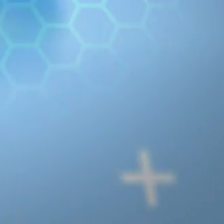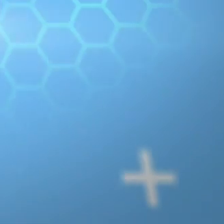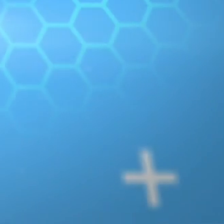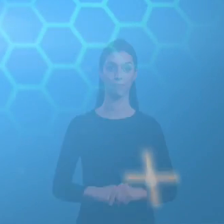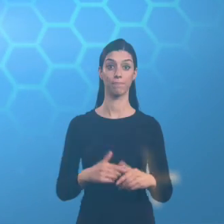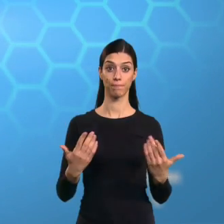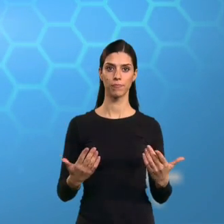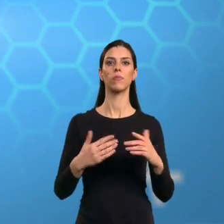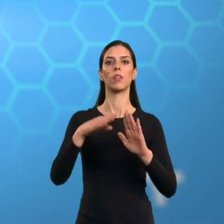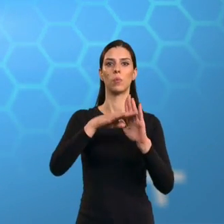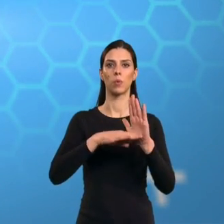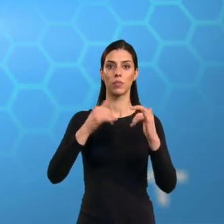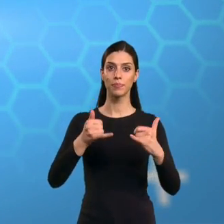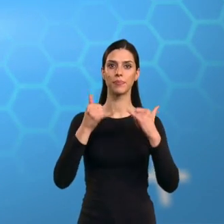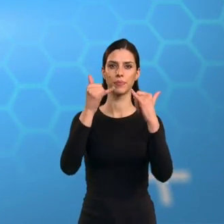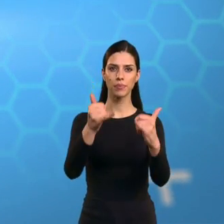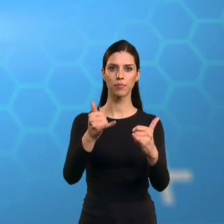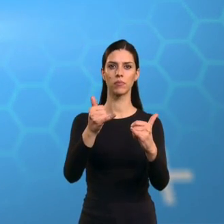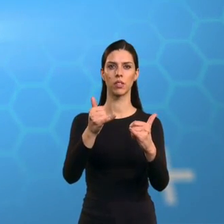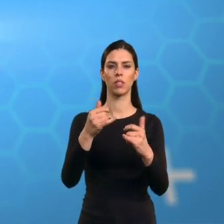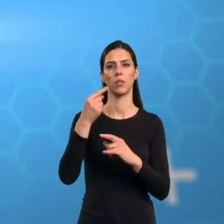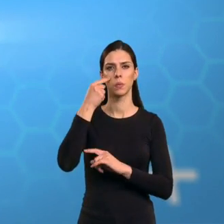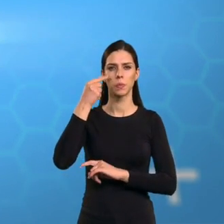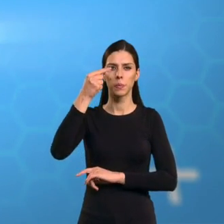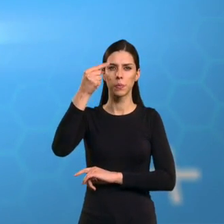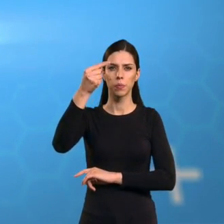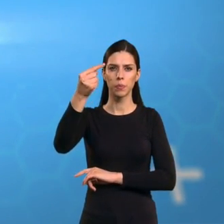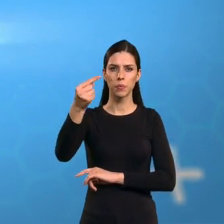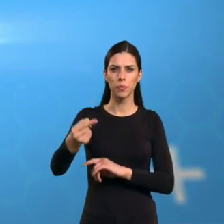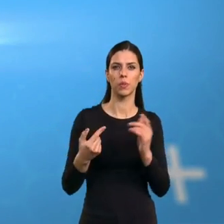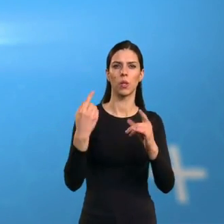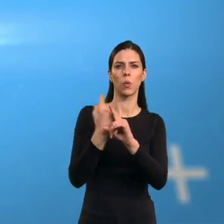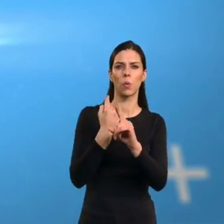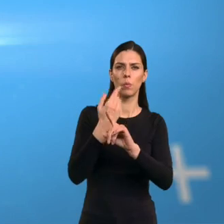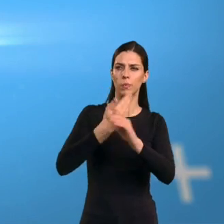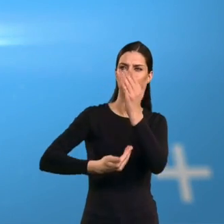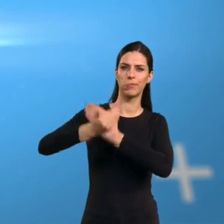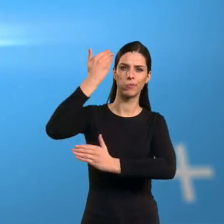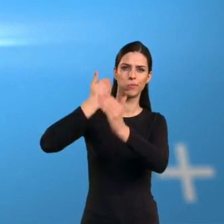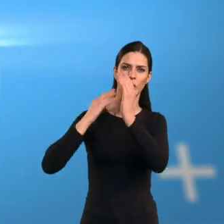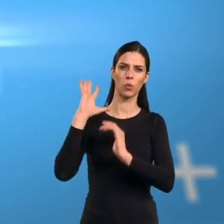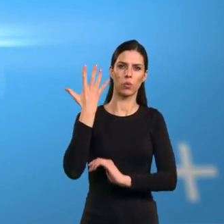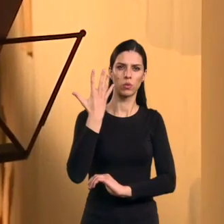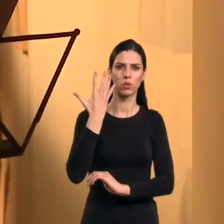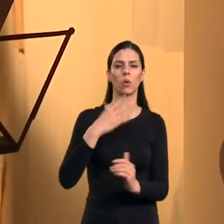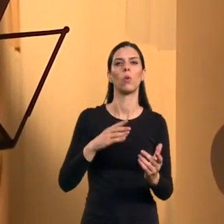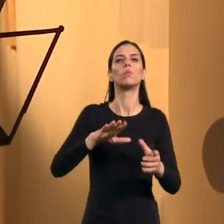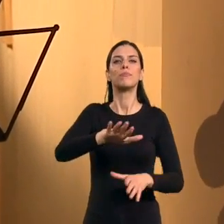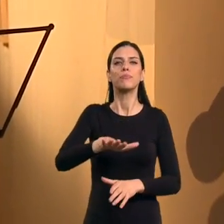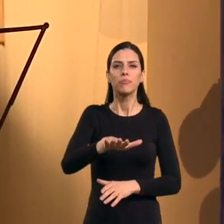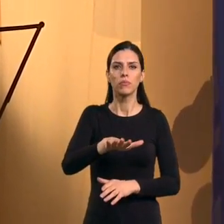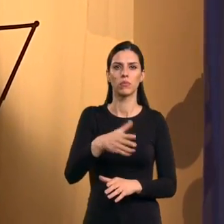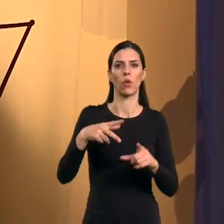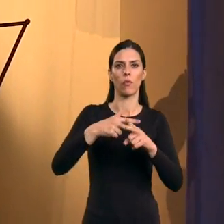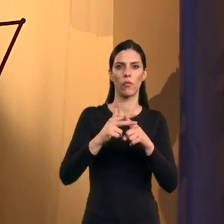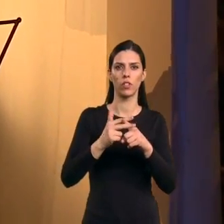Na próxima edição, uma viagem por memórias de nove espetáculos passados na Oficina Municipal do